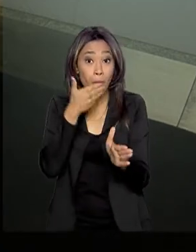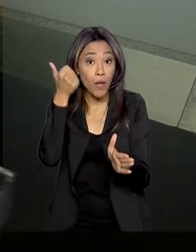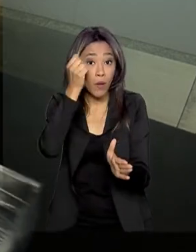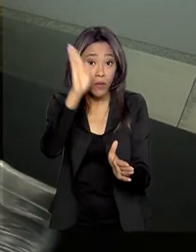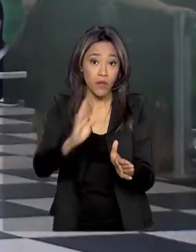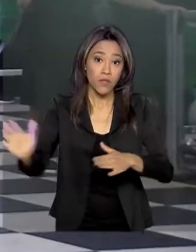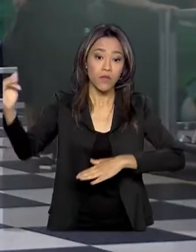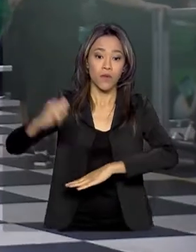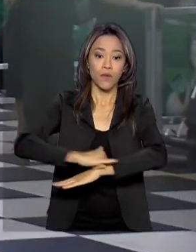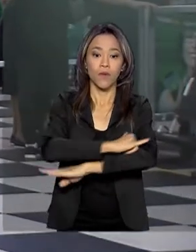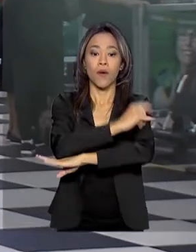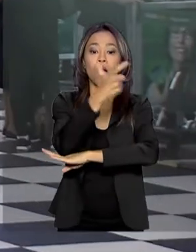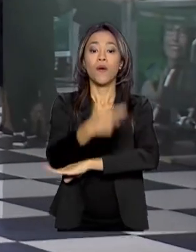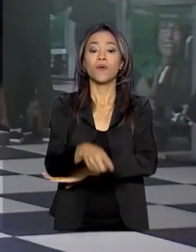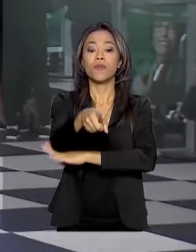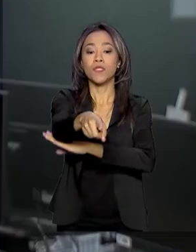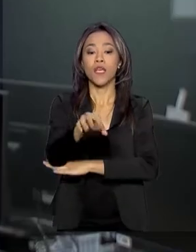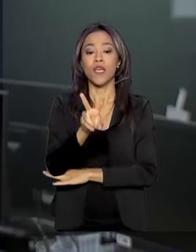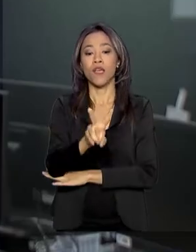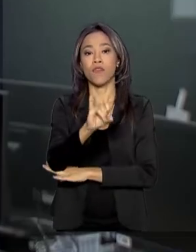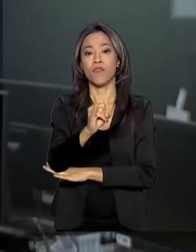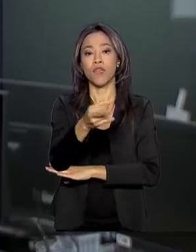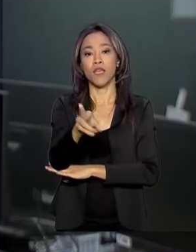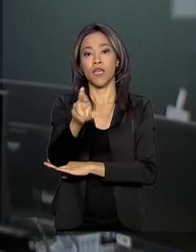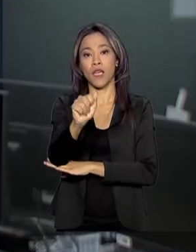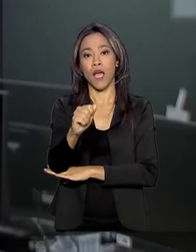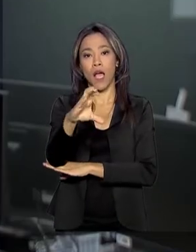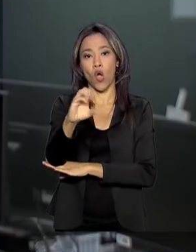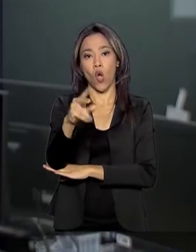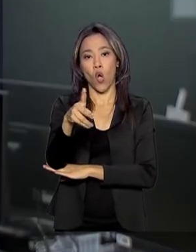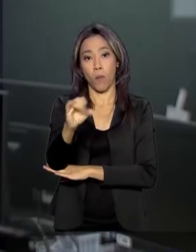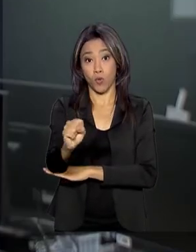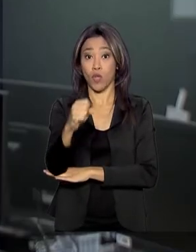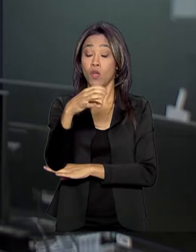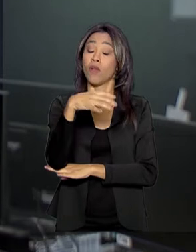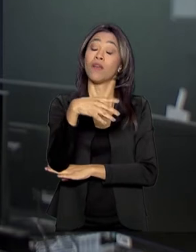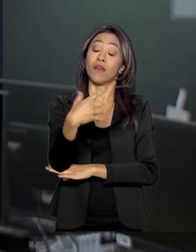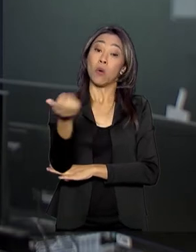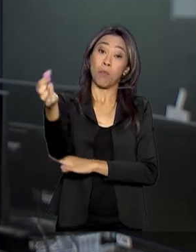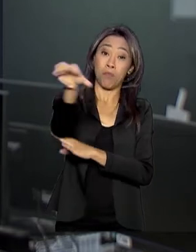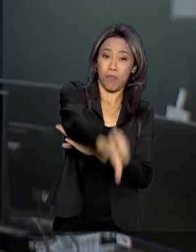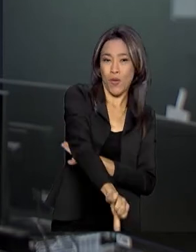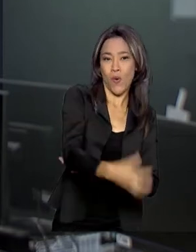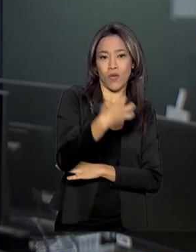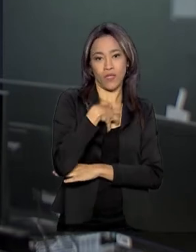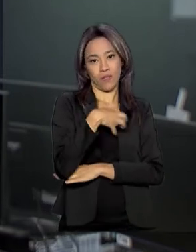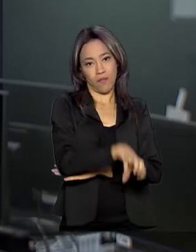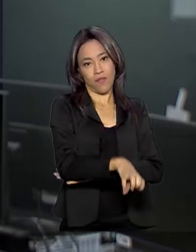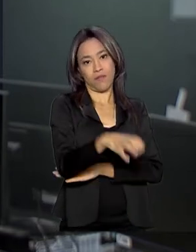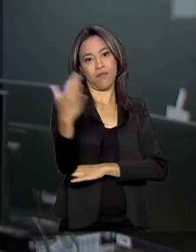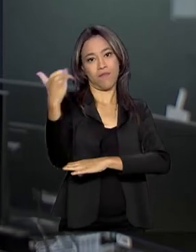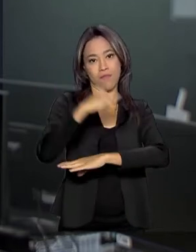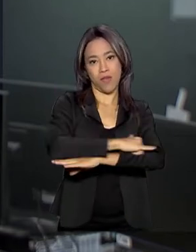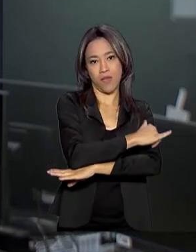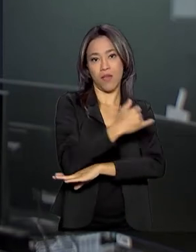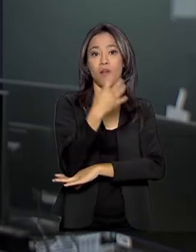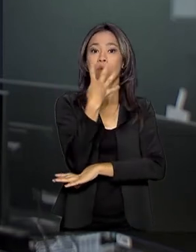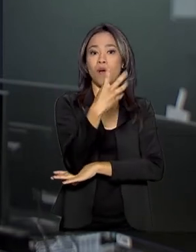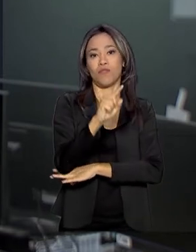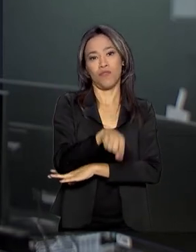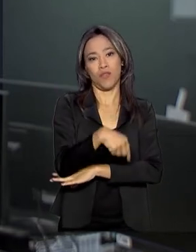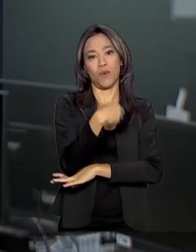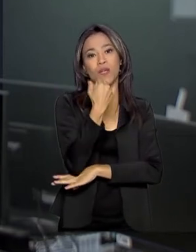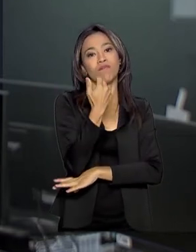Brasil é o de Viracopos, em Campinas, com nota 4,77. Já o pior é o de Salvador, na Bahia, que recebeu nota 4